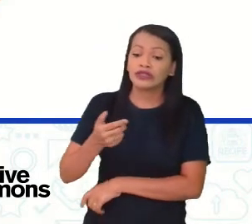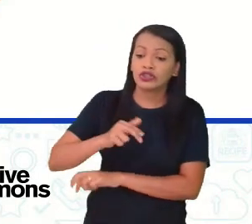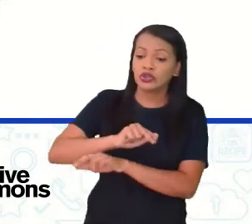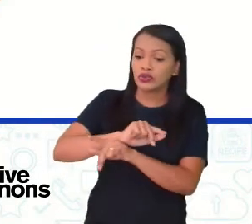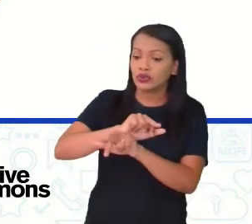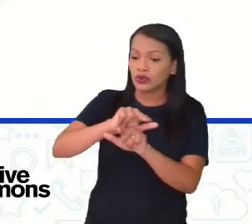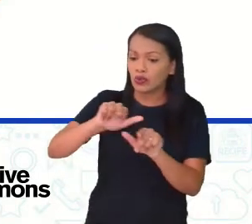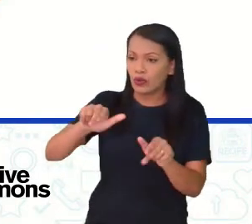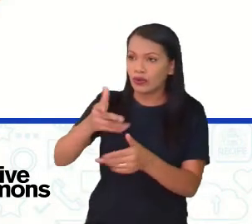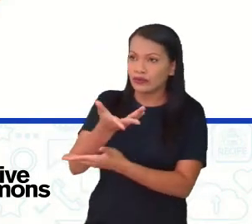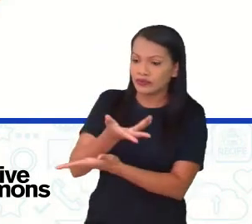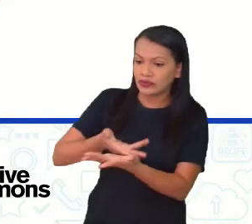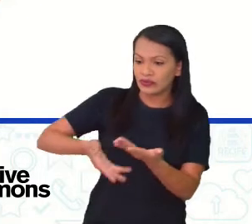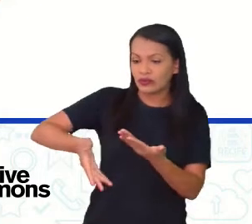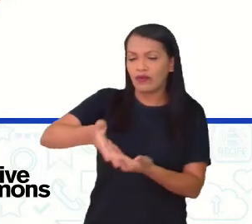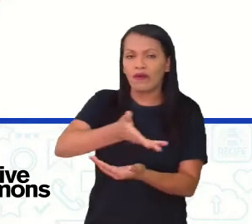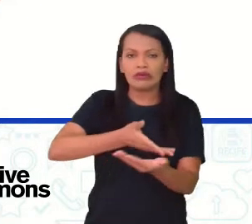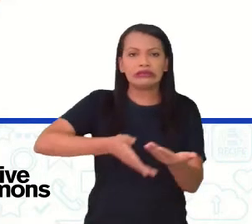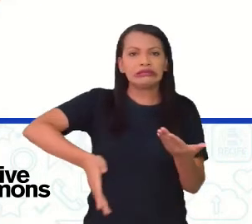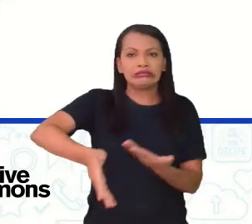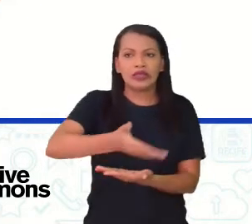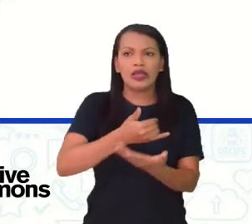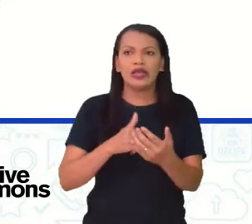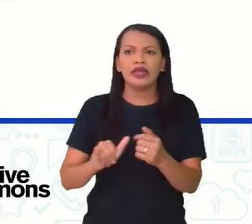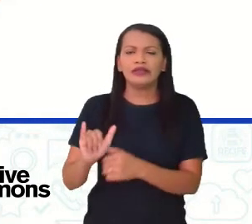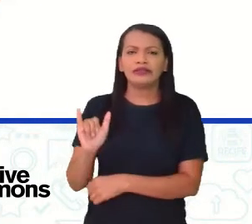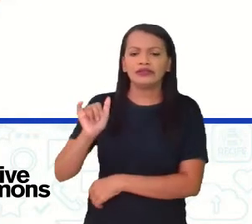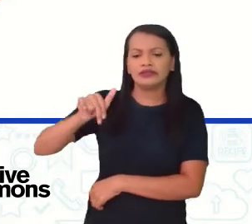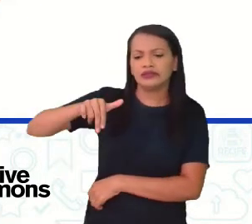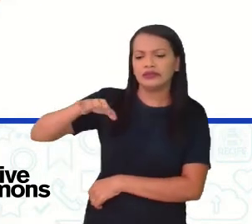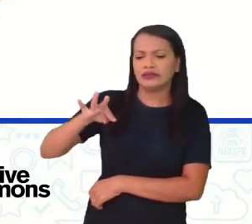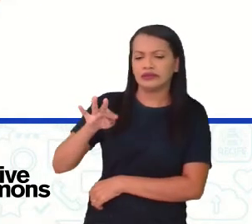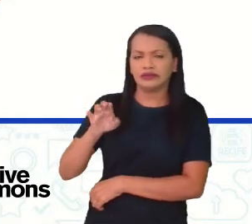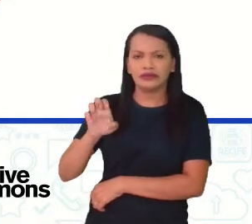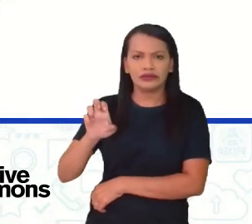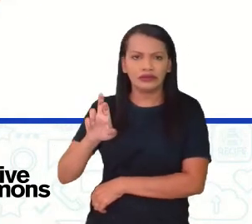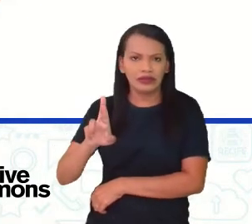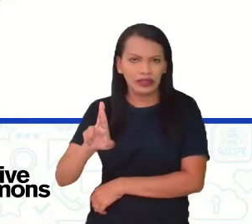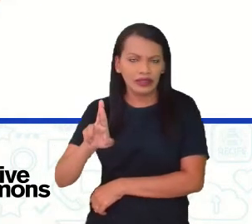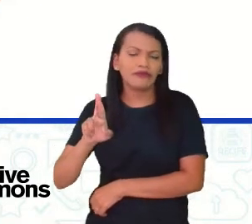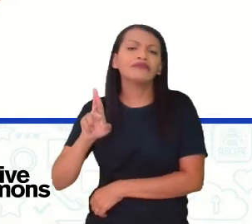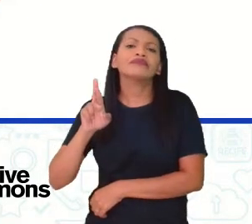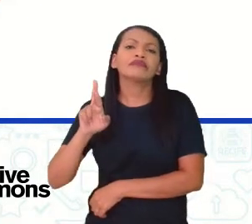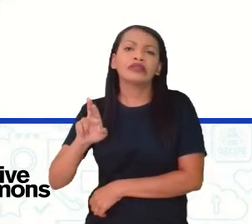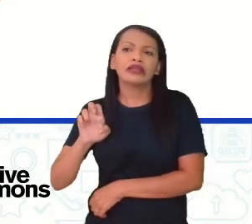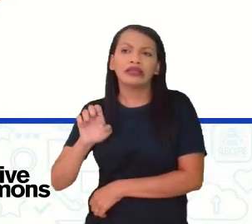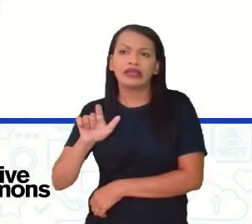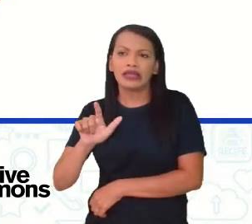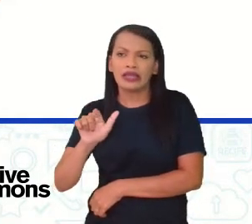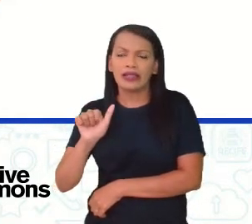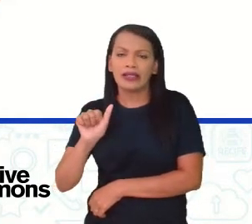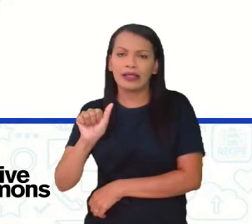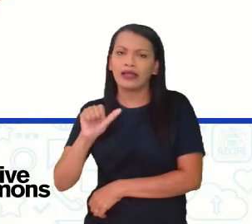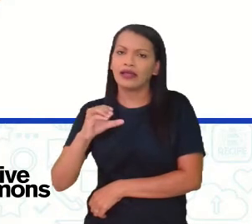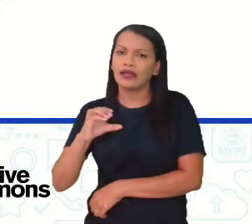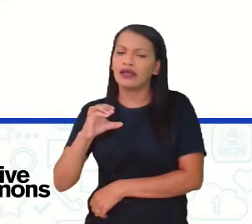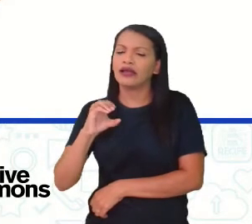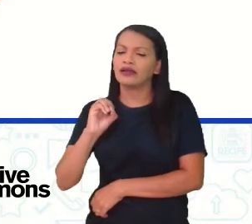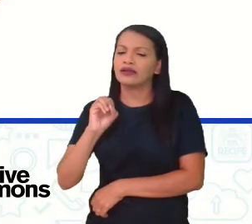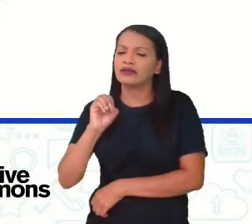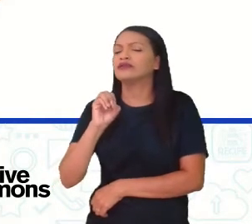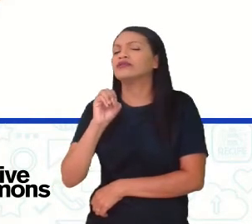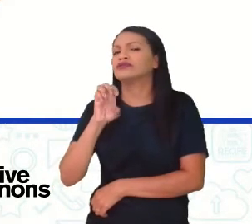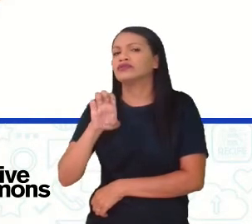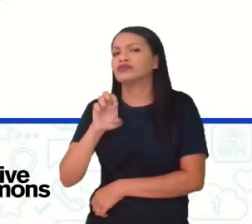Bem como suas inter-relações. Então,